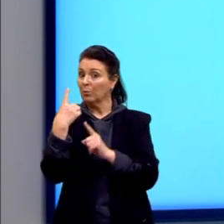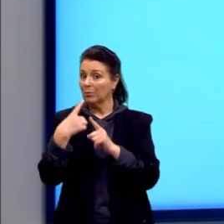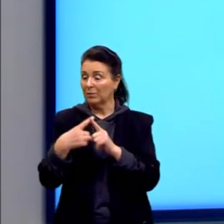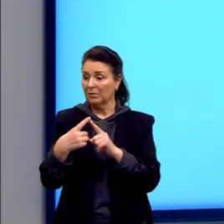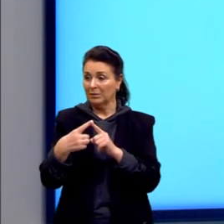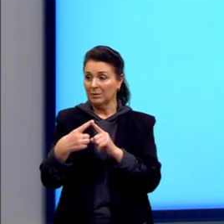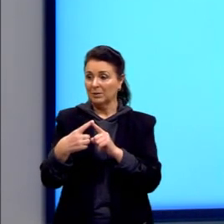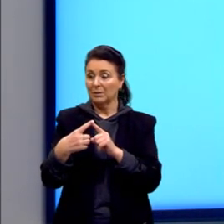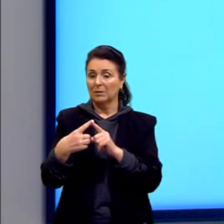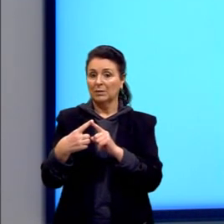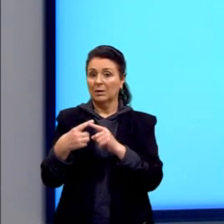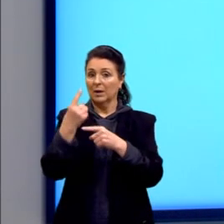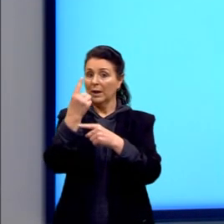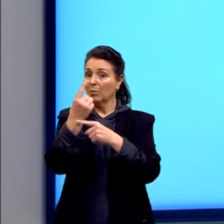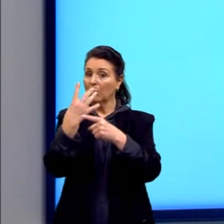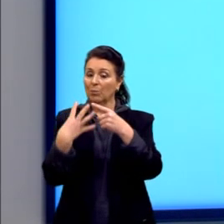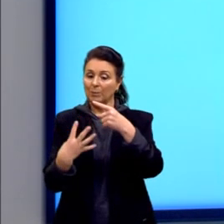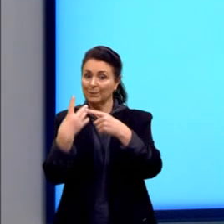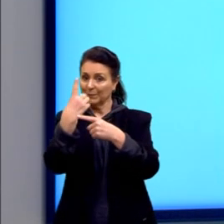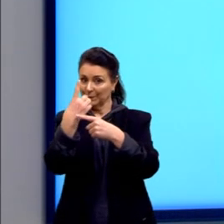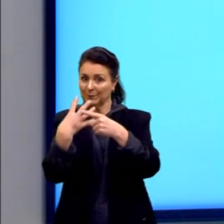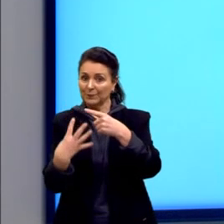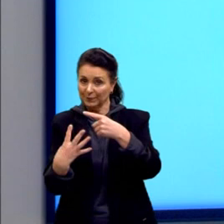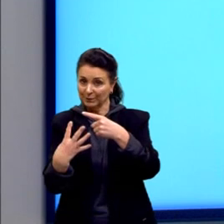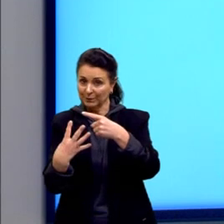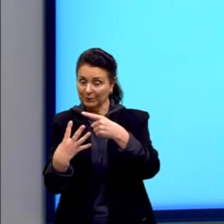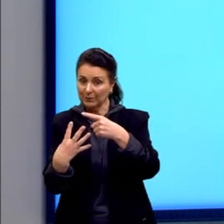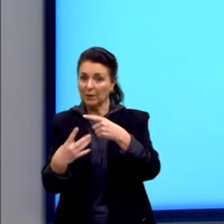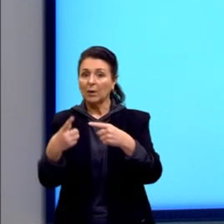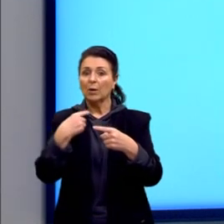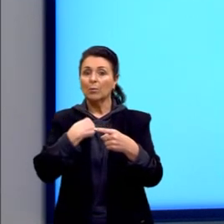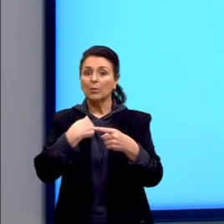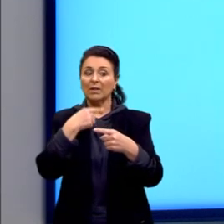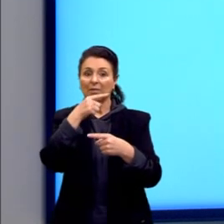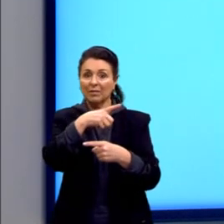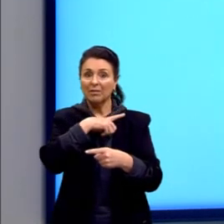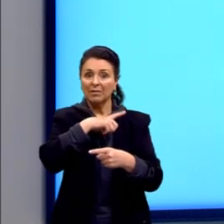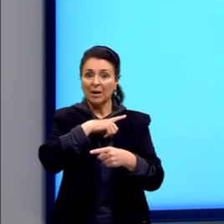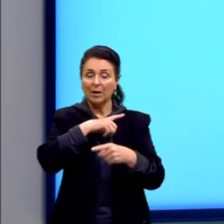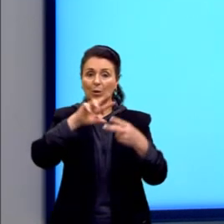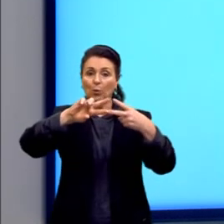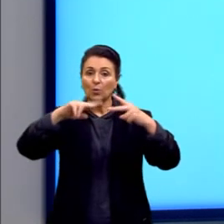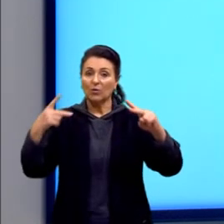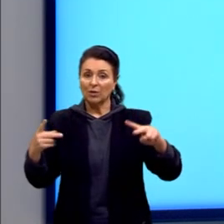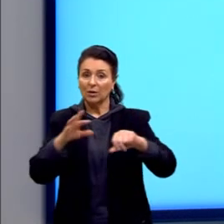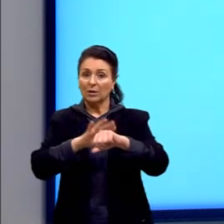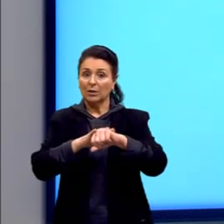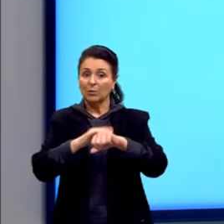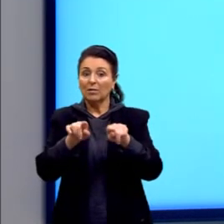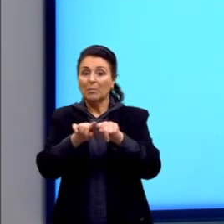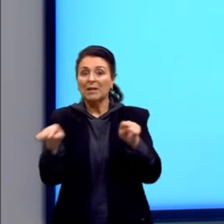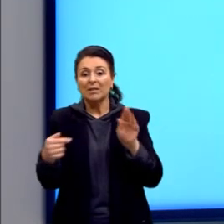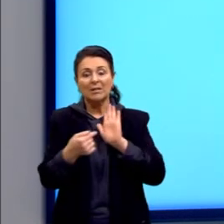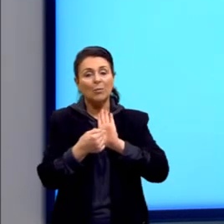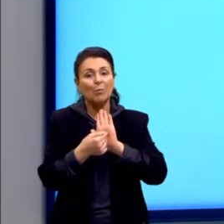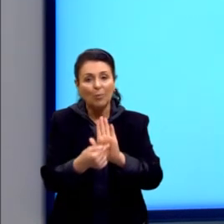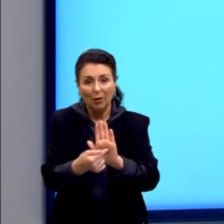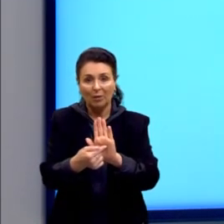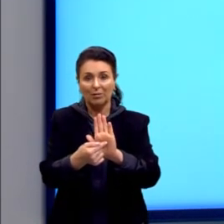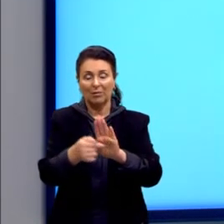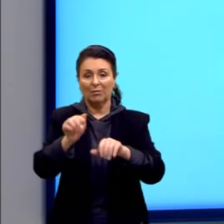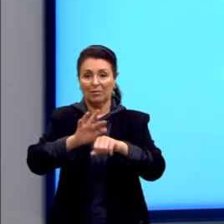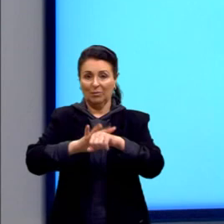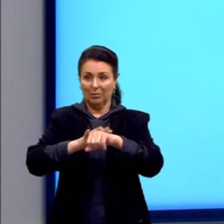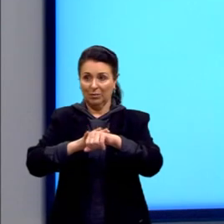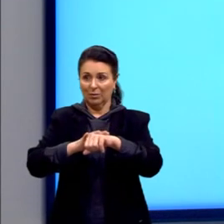questão, existe uma chance em quatro. Porque esses aqui vão portar o gene da doença, mas eles não vão expressar a doença. Esse